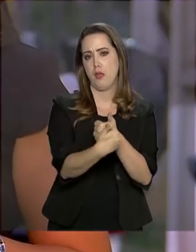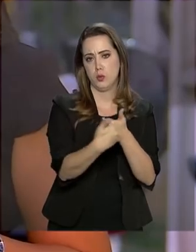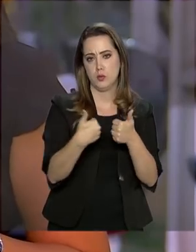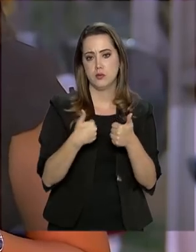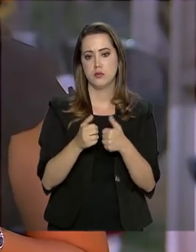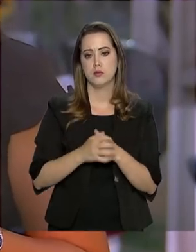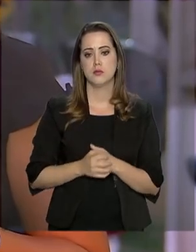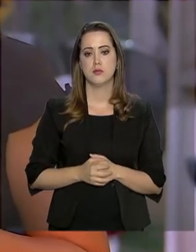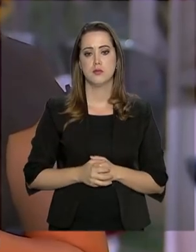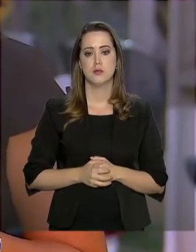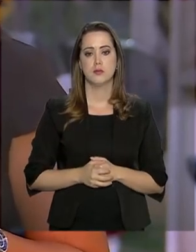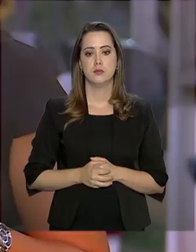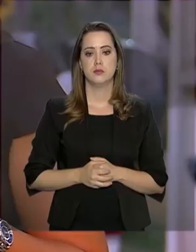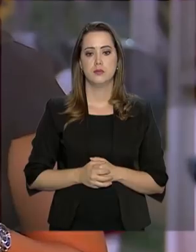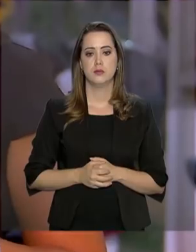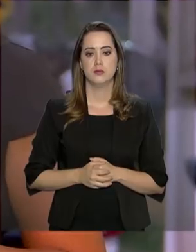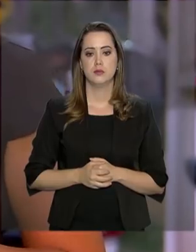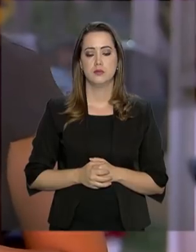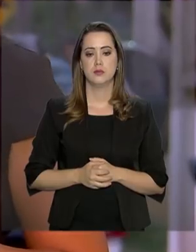Vou ligar. Dez segundos.